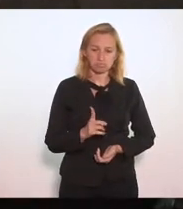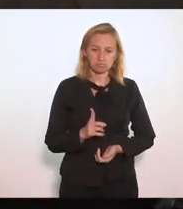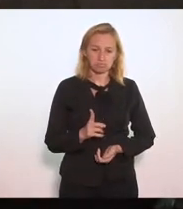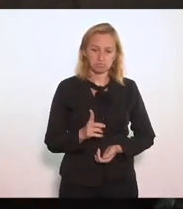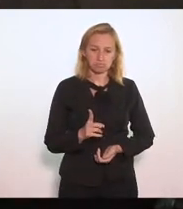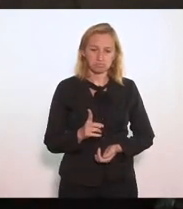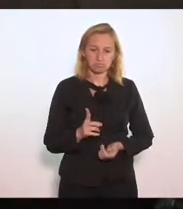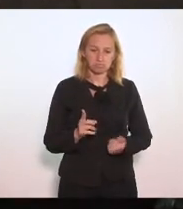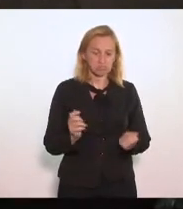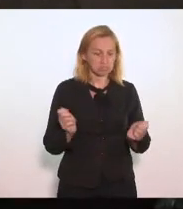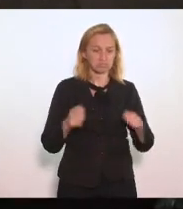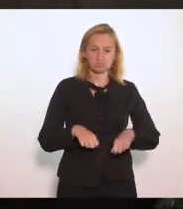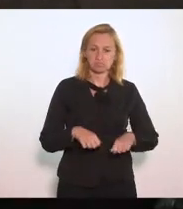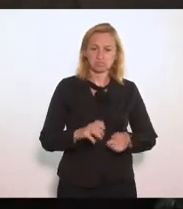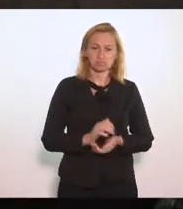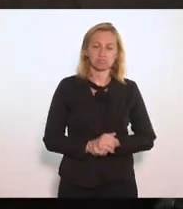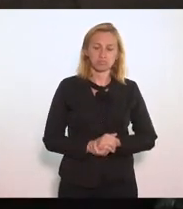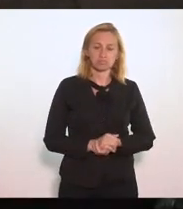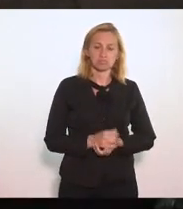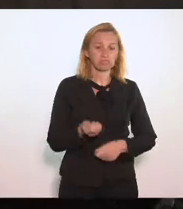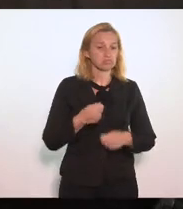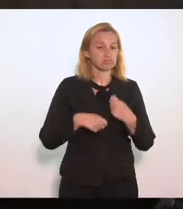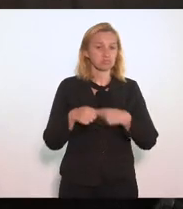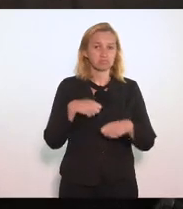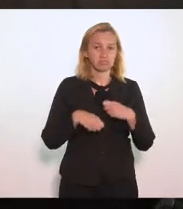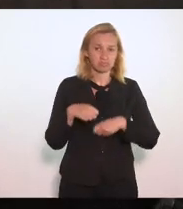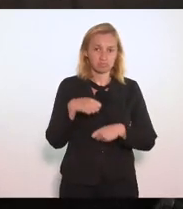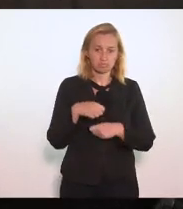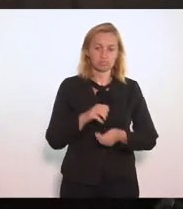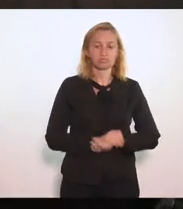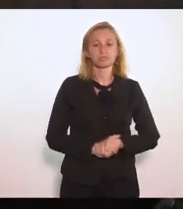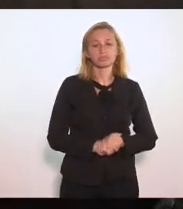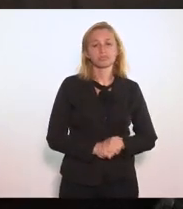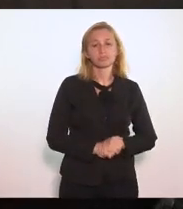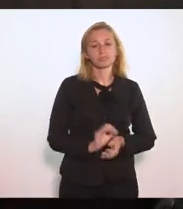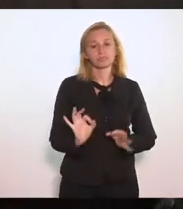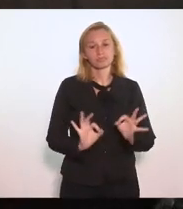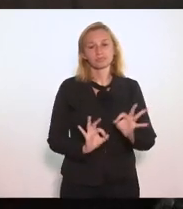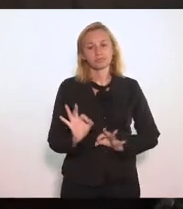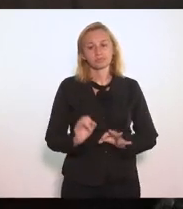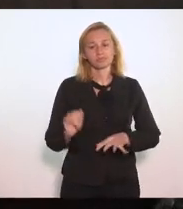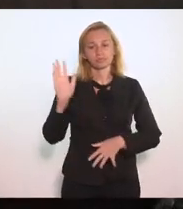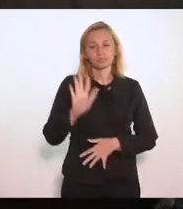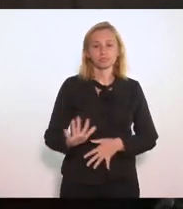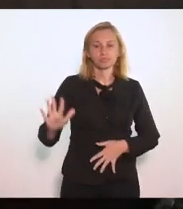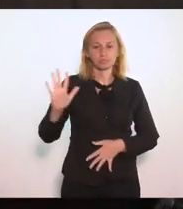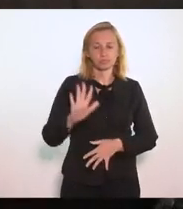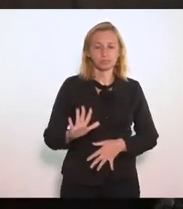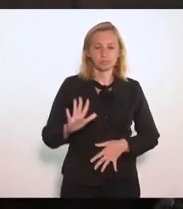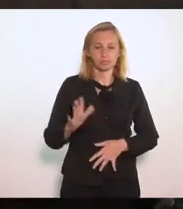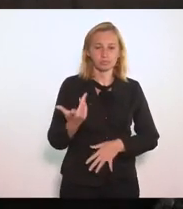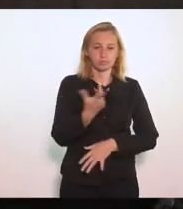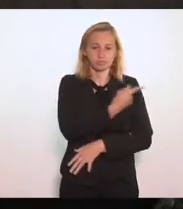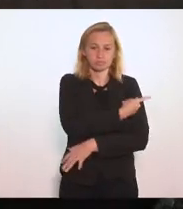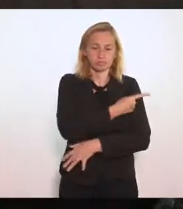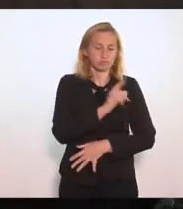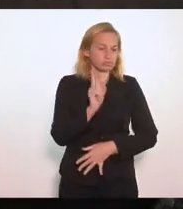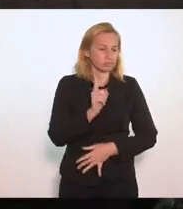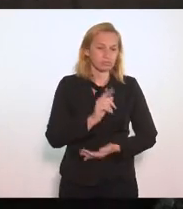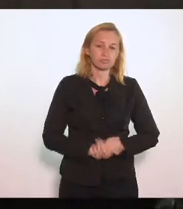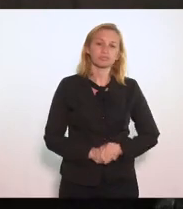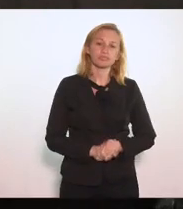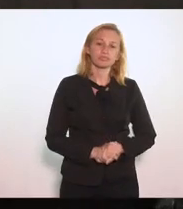capaz De coordenar Um plano nacional De imunização Não foi capaz